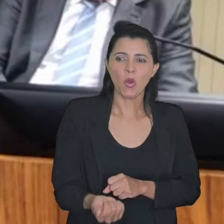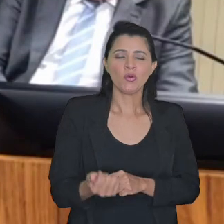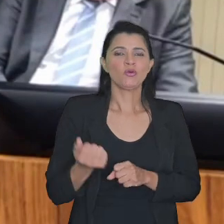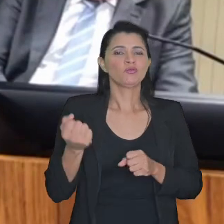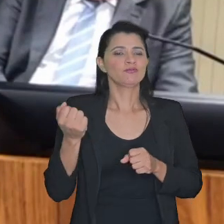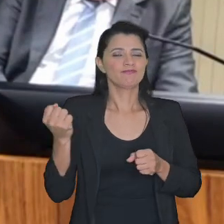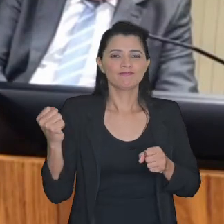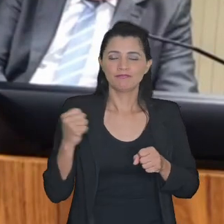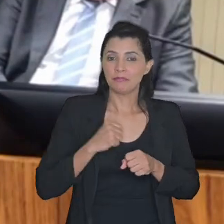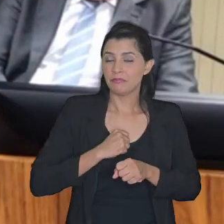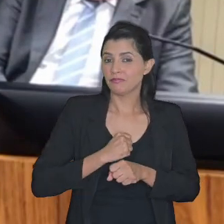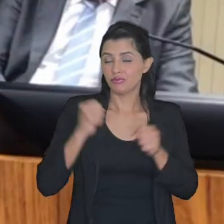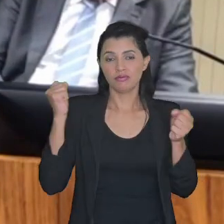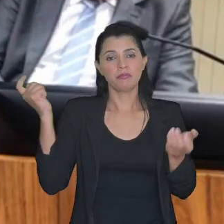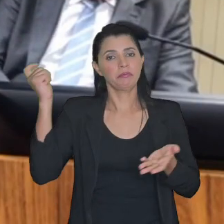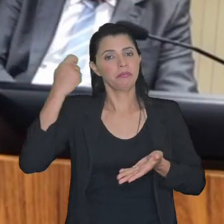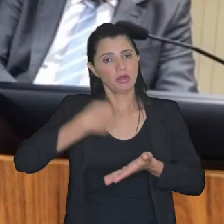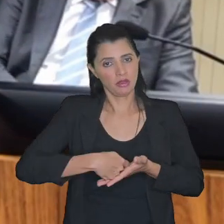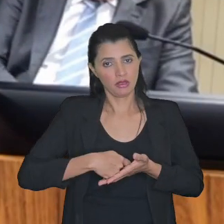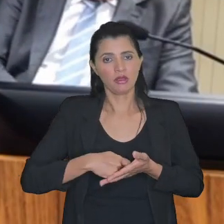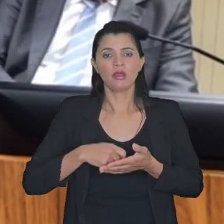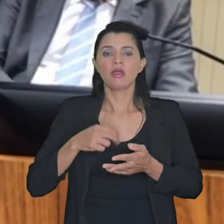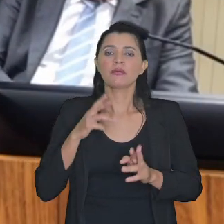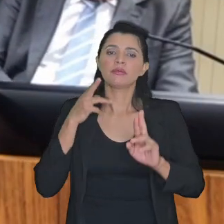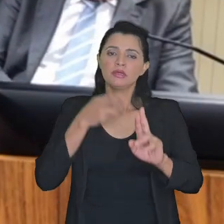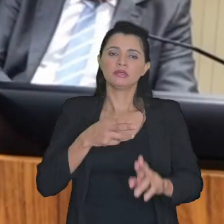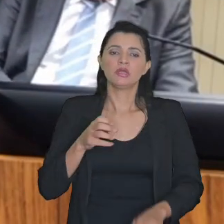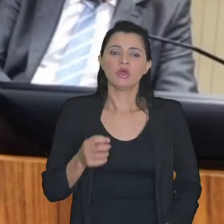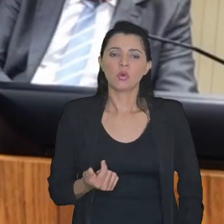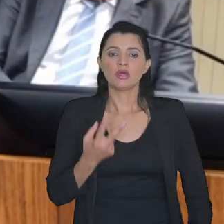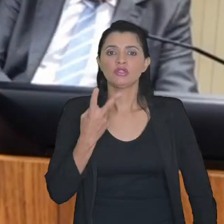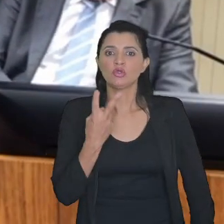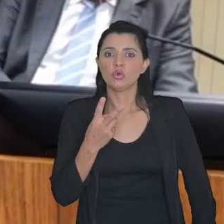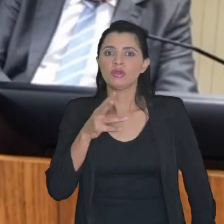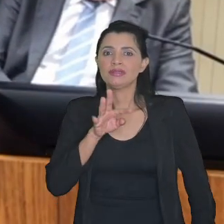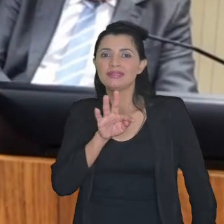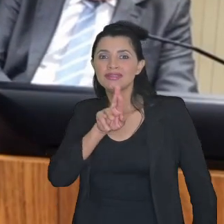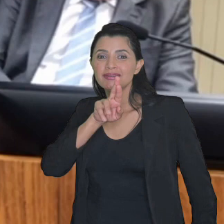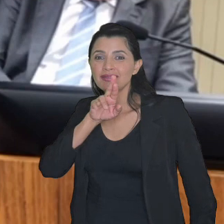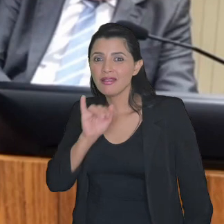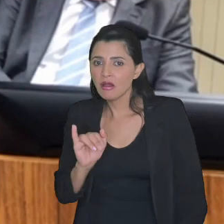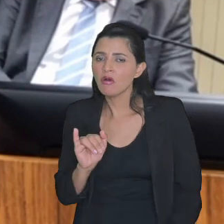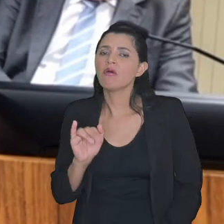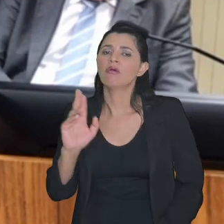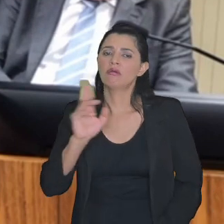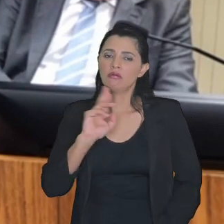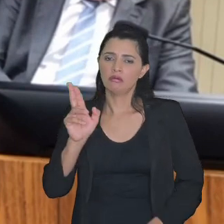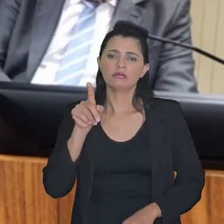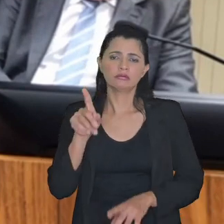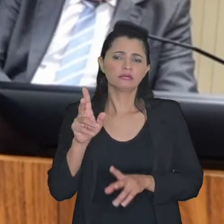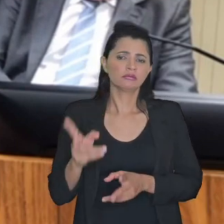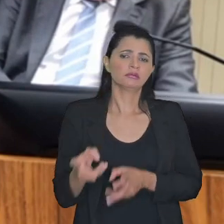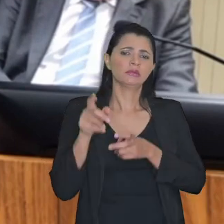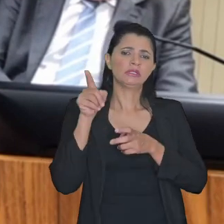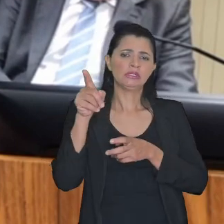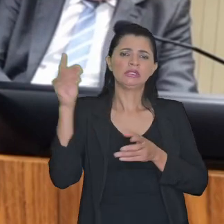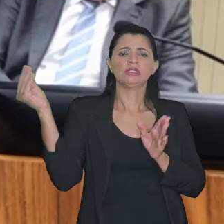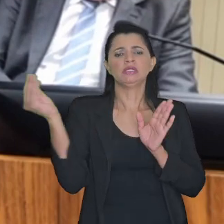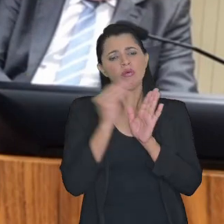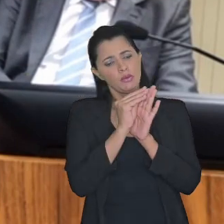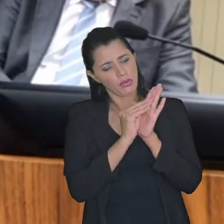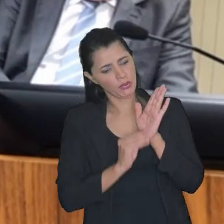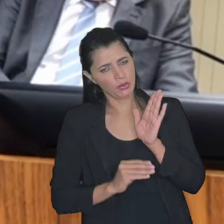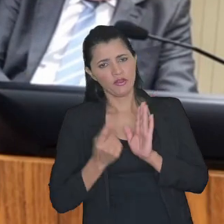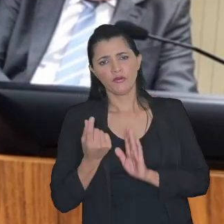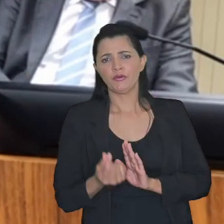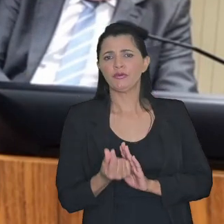e isso representa quase dois trilhões de reais nós temos que considerar que ali estão inseridos